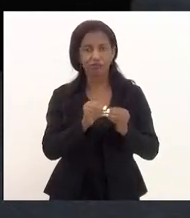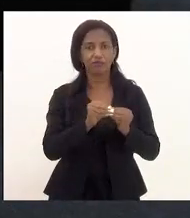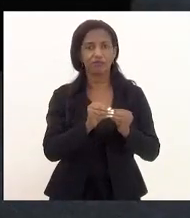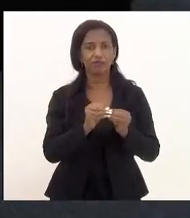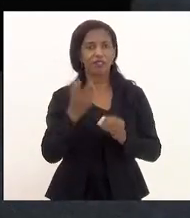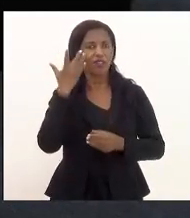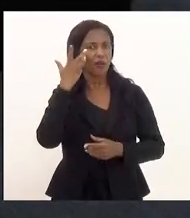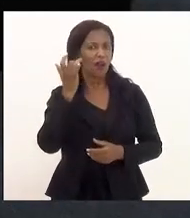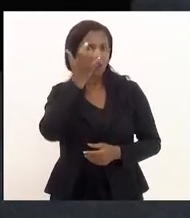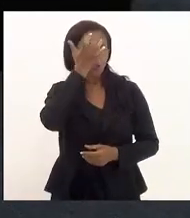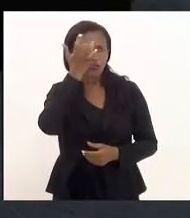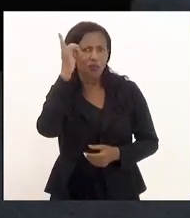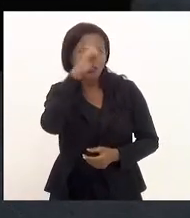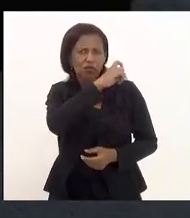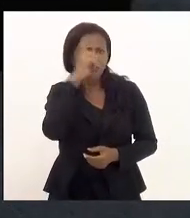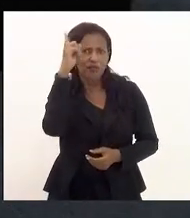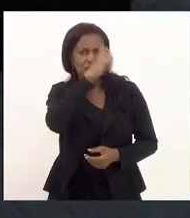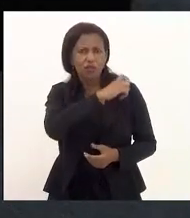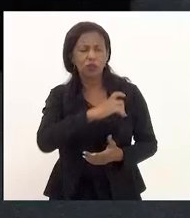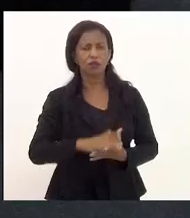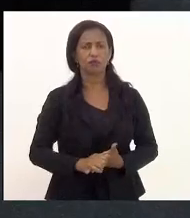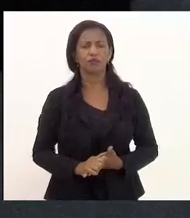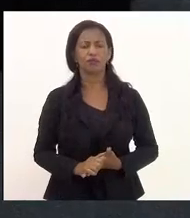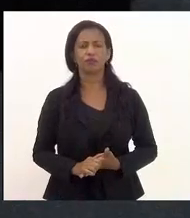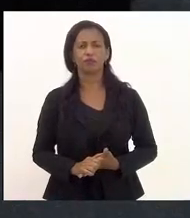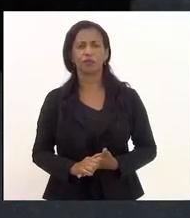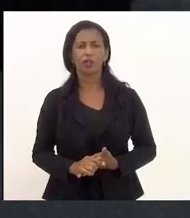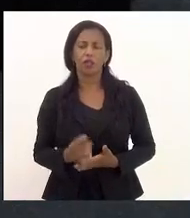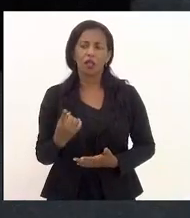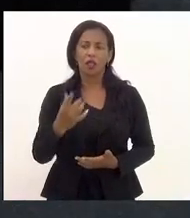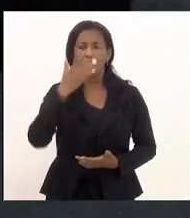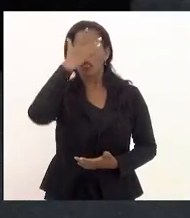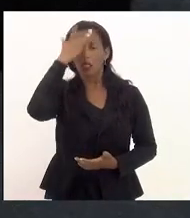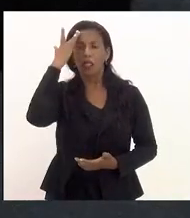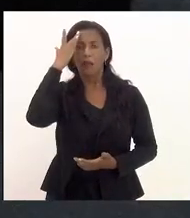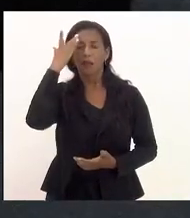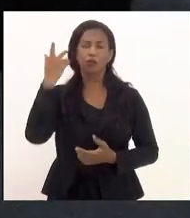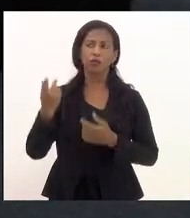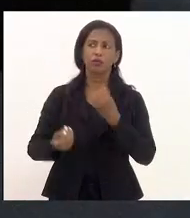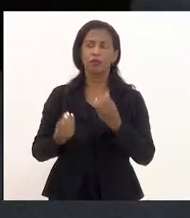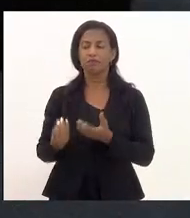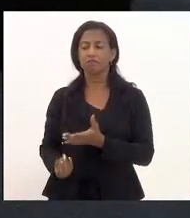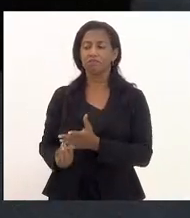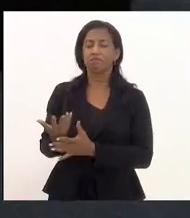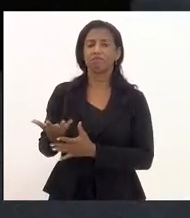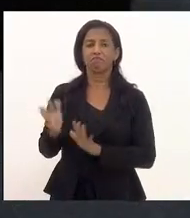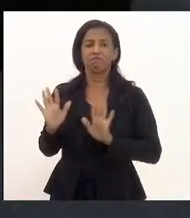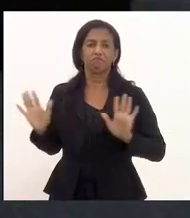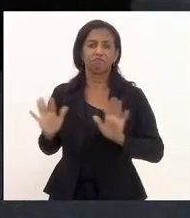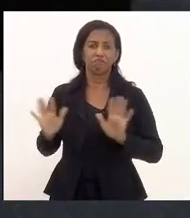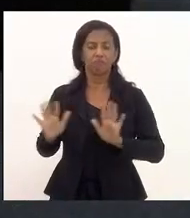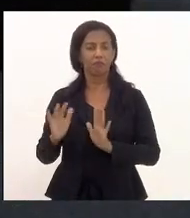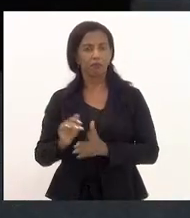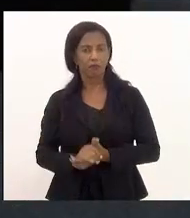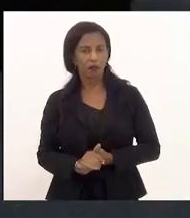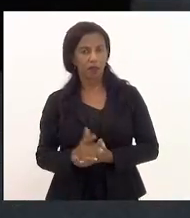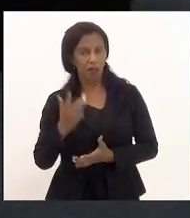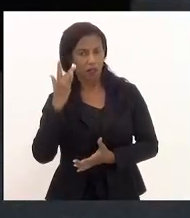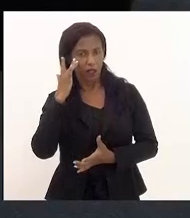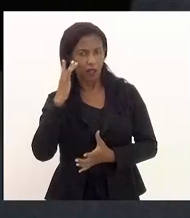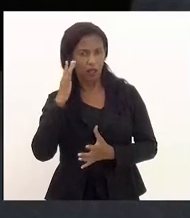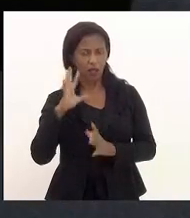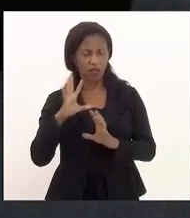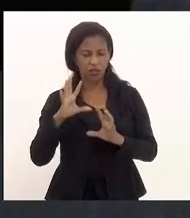que eu acho que é muito mais difícil de alguém se insurgir juridicamente. Eu acho que ficou uma